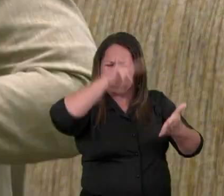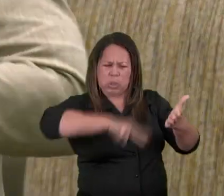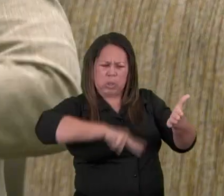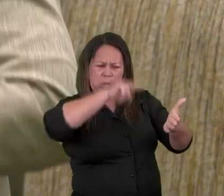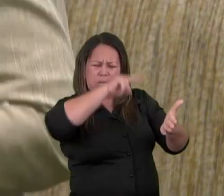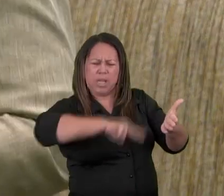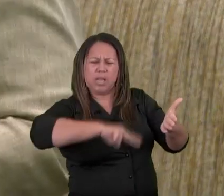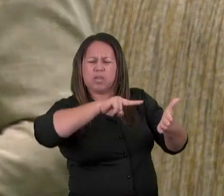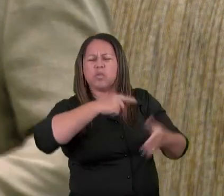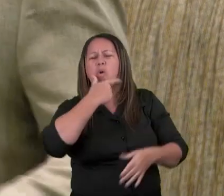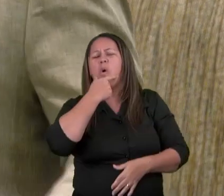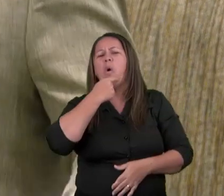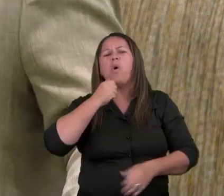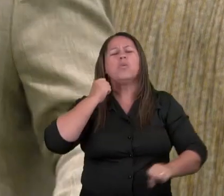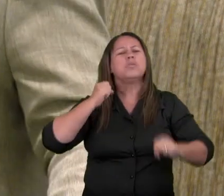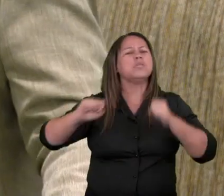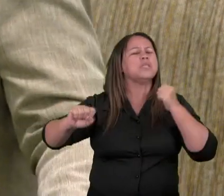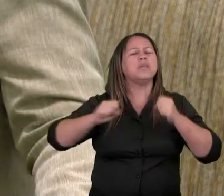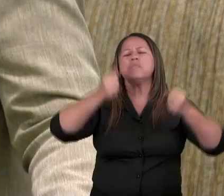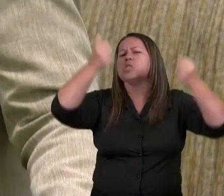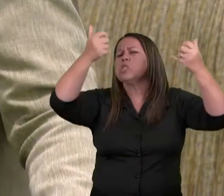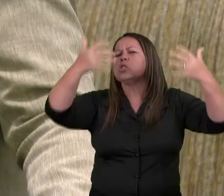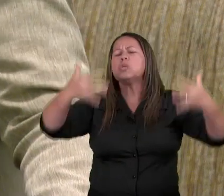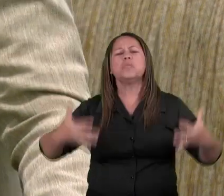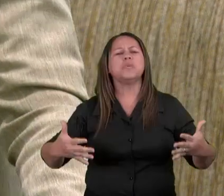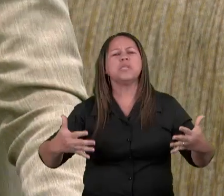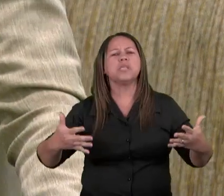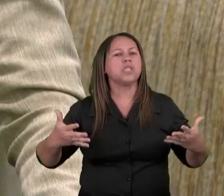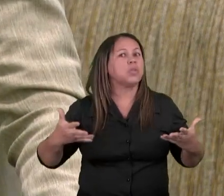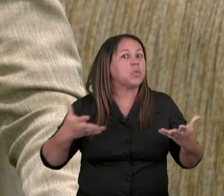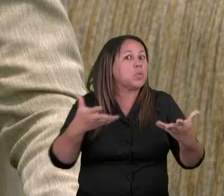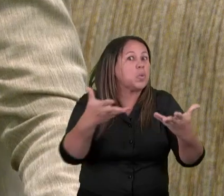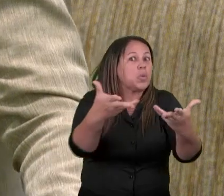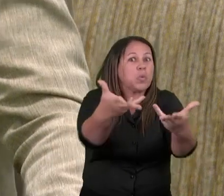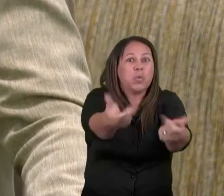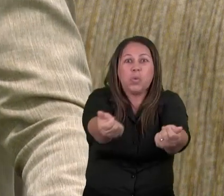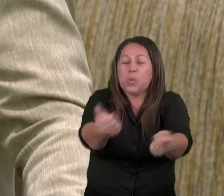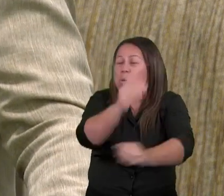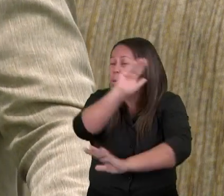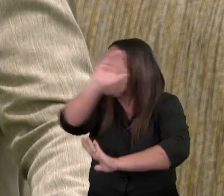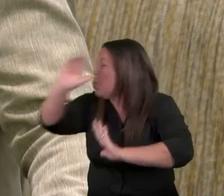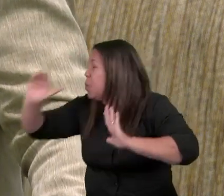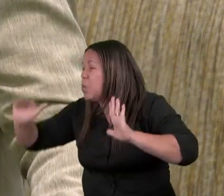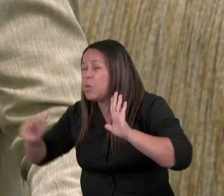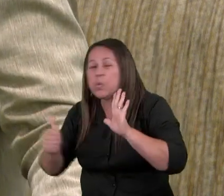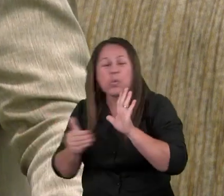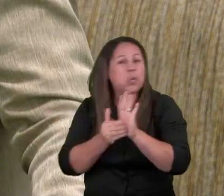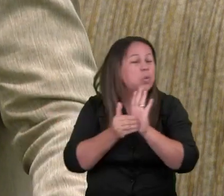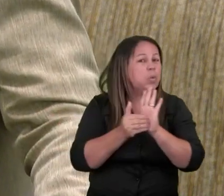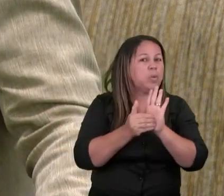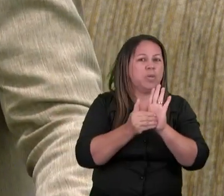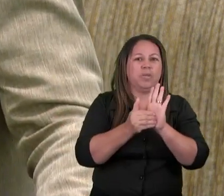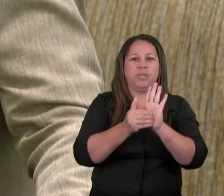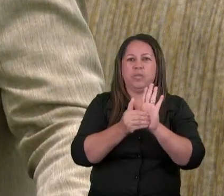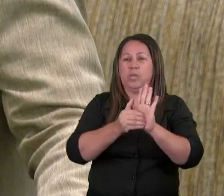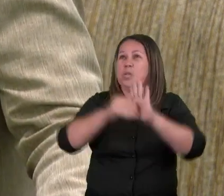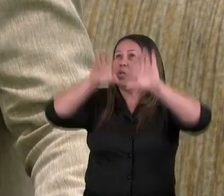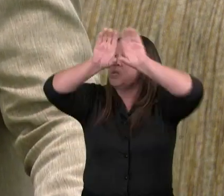salmista conclama e diz que todos os seres nos céus e na terra